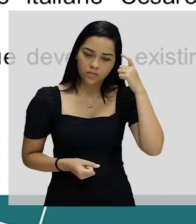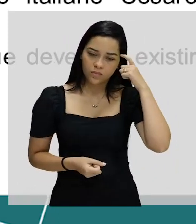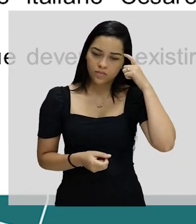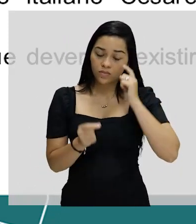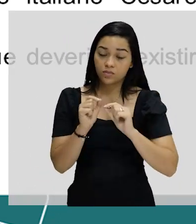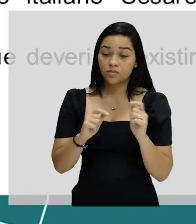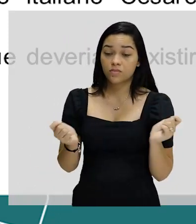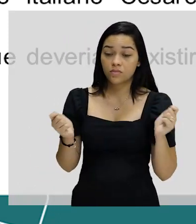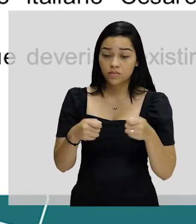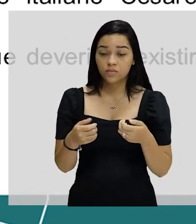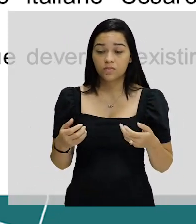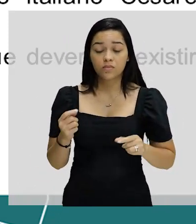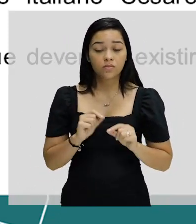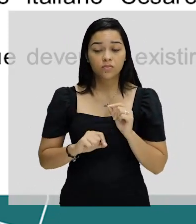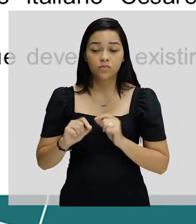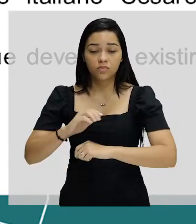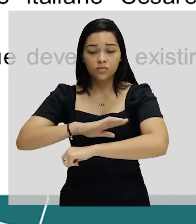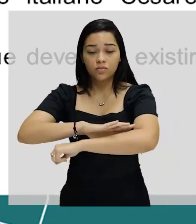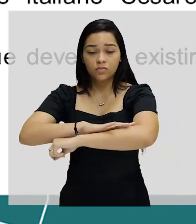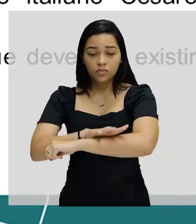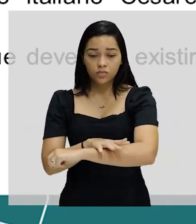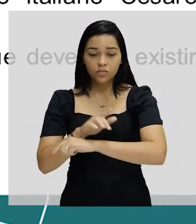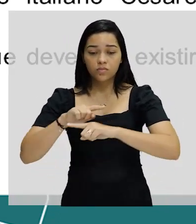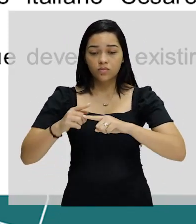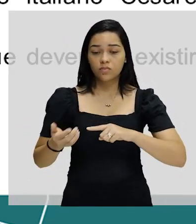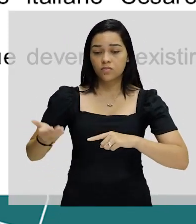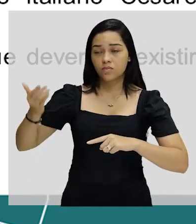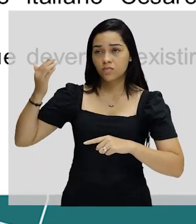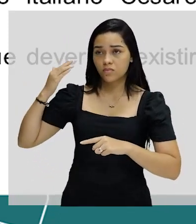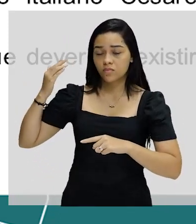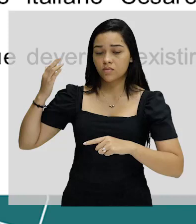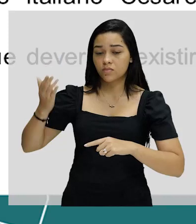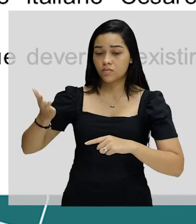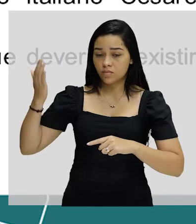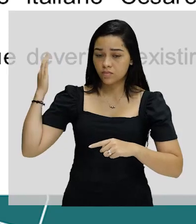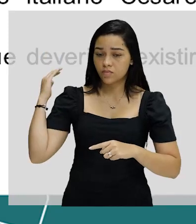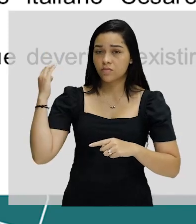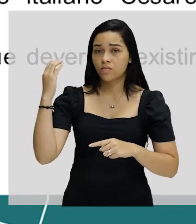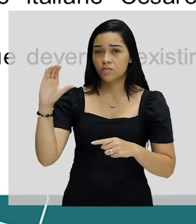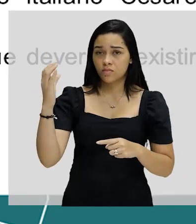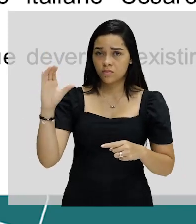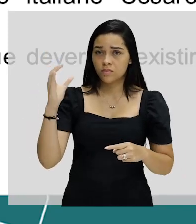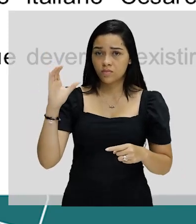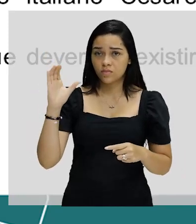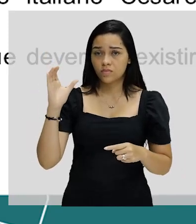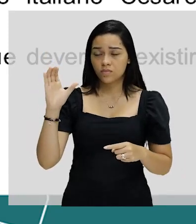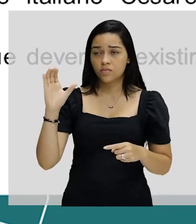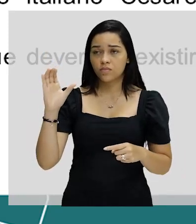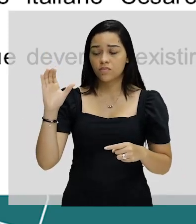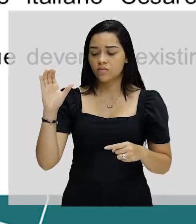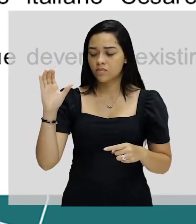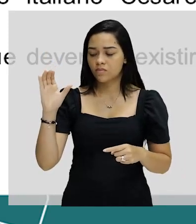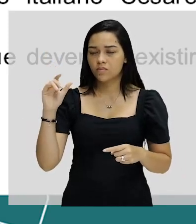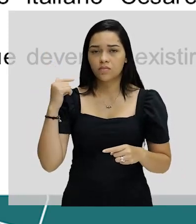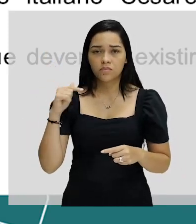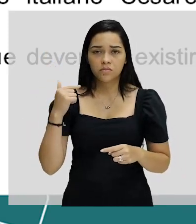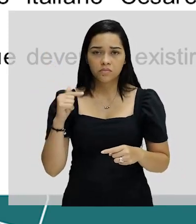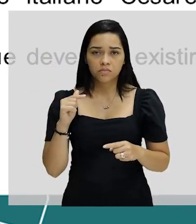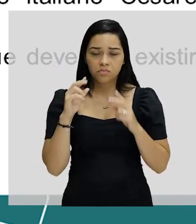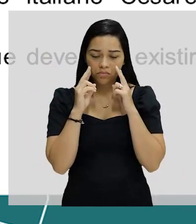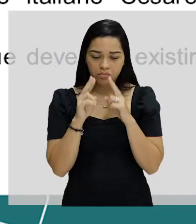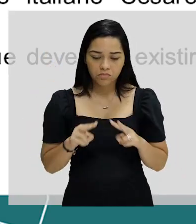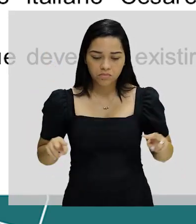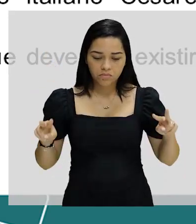que hoje podem ser qualificadas como racistas. Só lembrando que, na época que ele falou isso, não se tinha essa